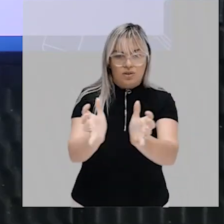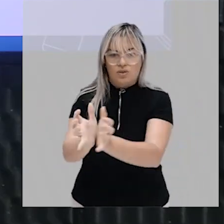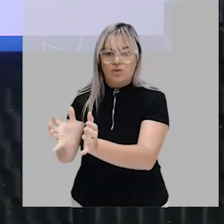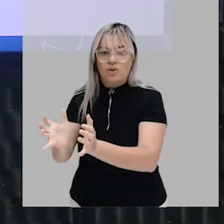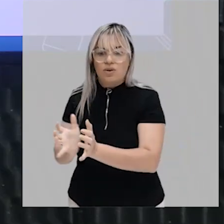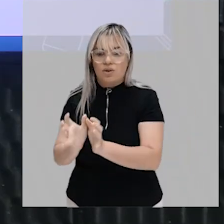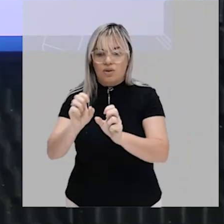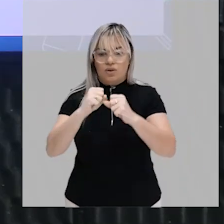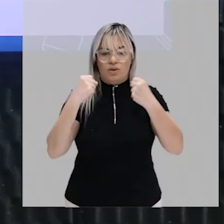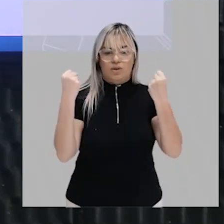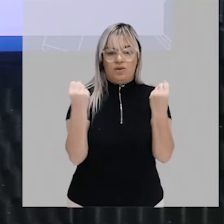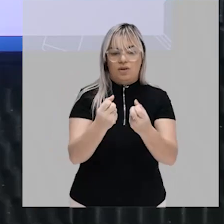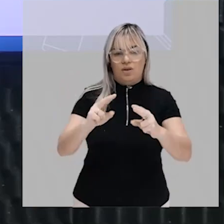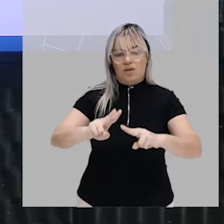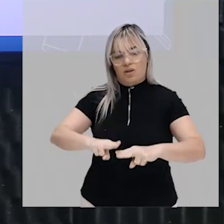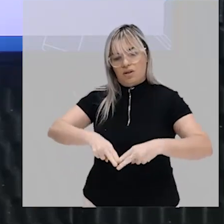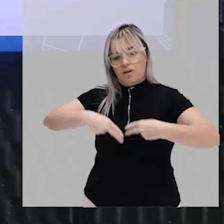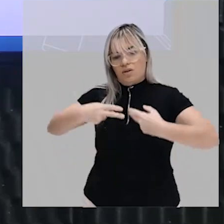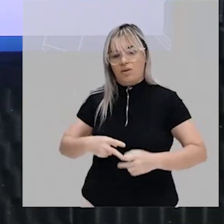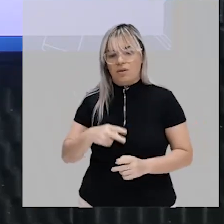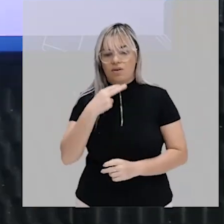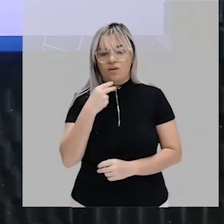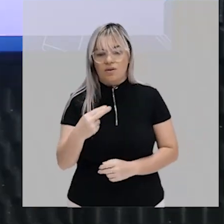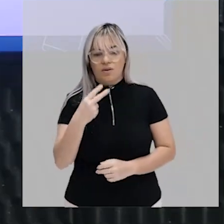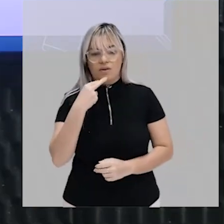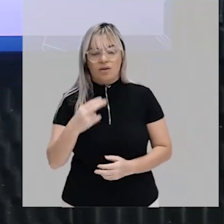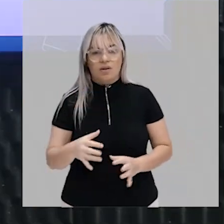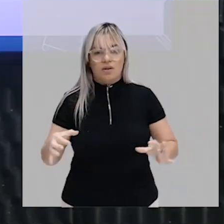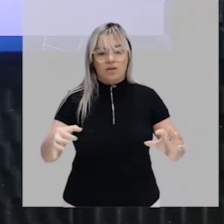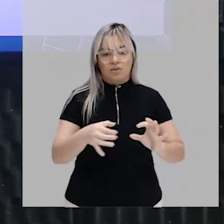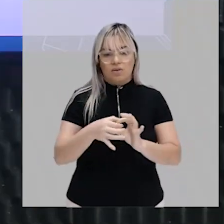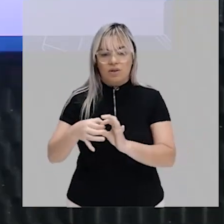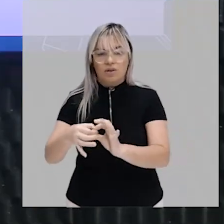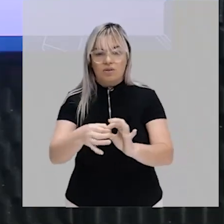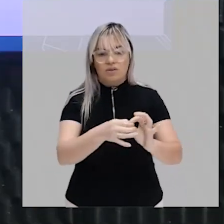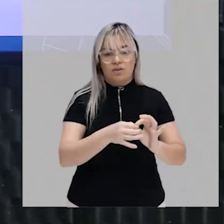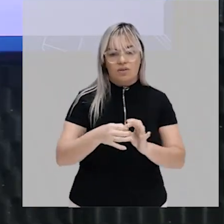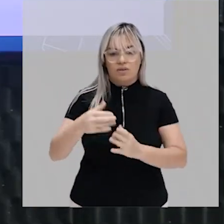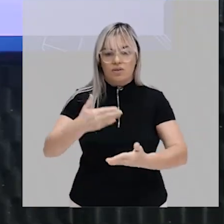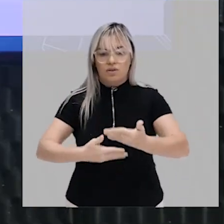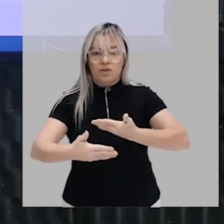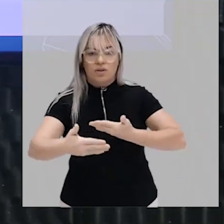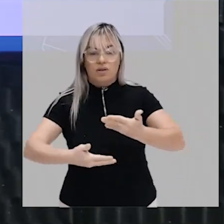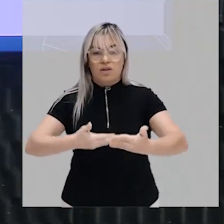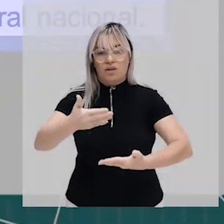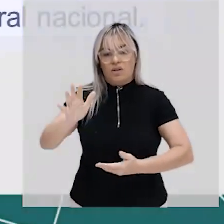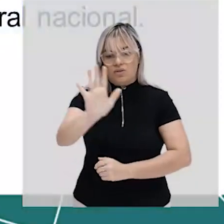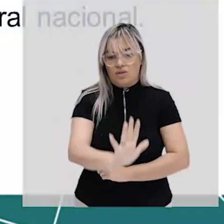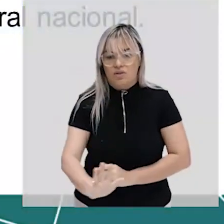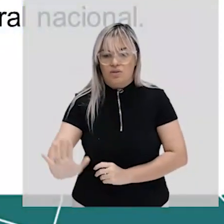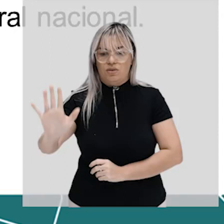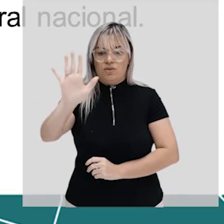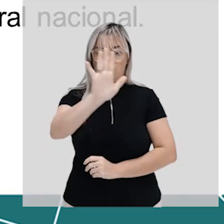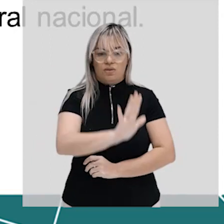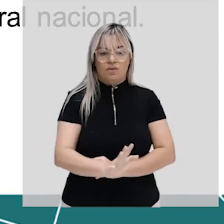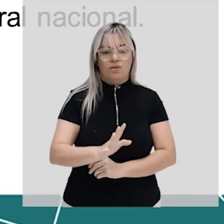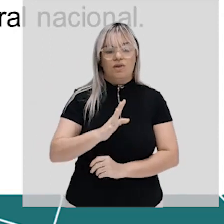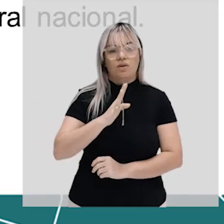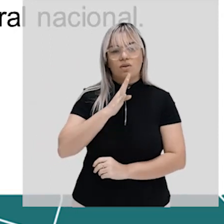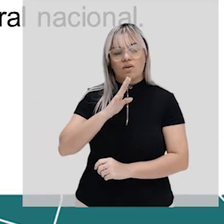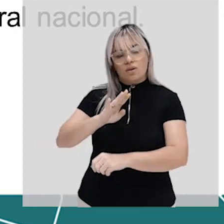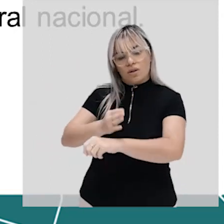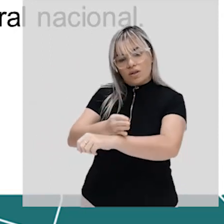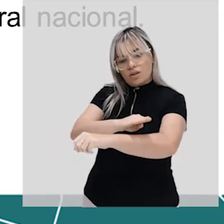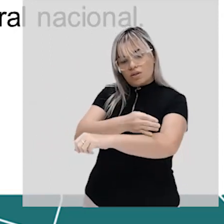etnias línguas e ligados por relações de nacionalidade reconhecidas